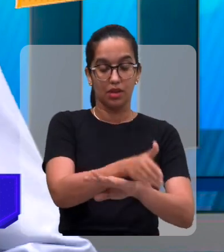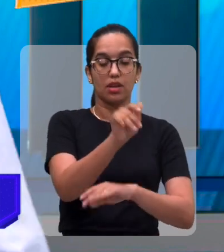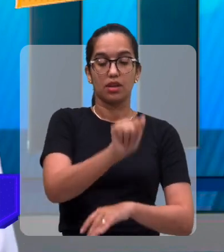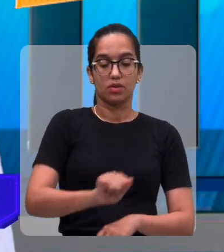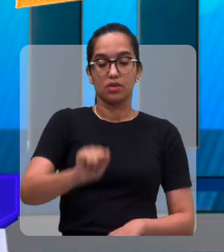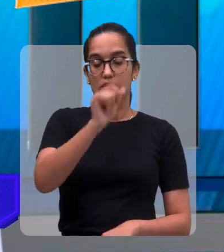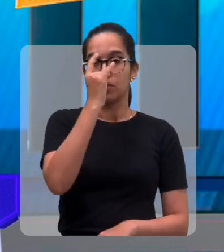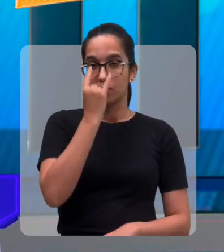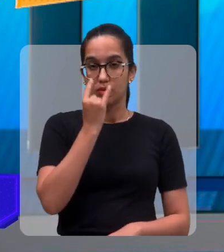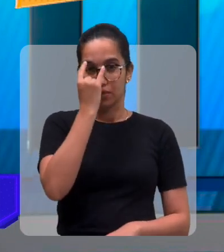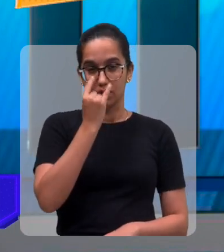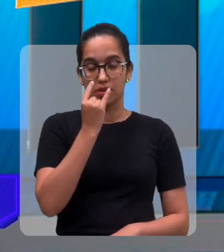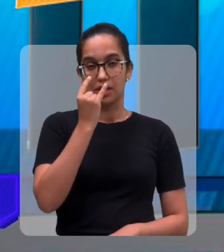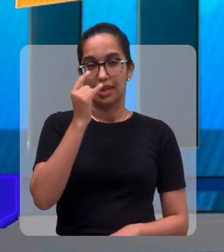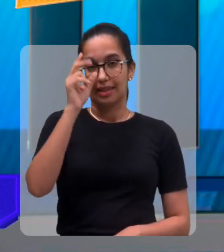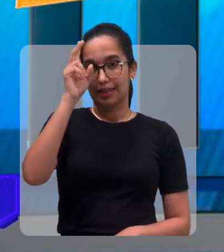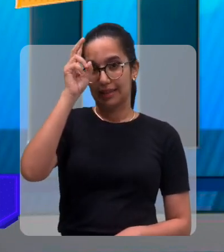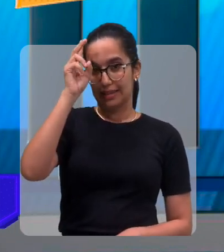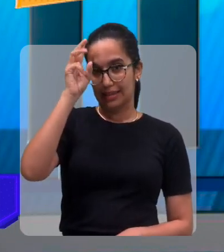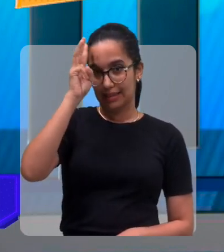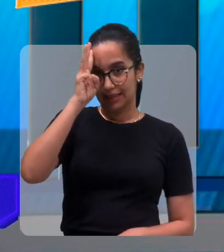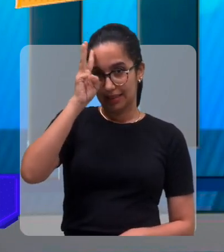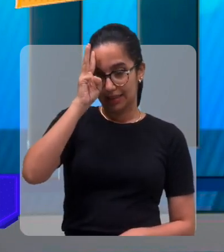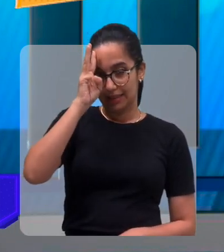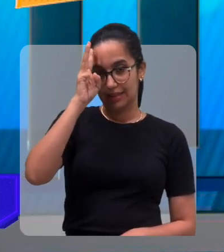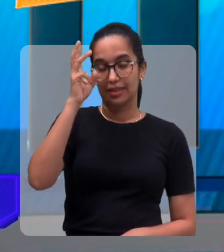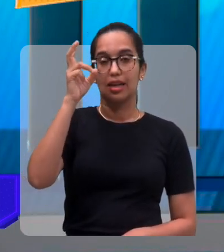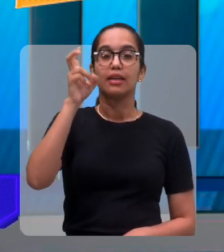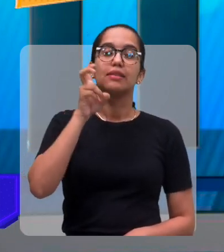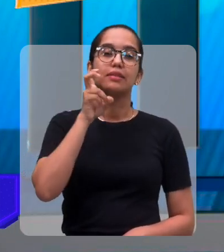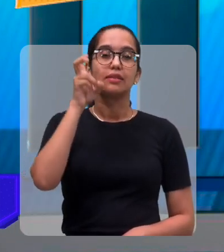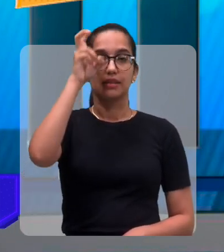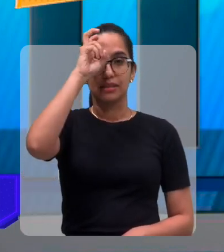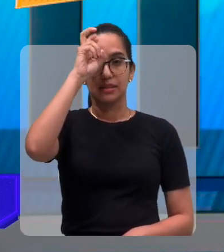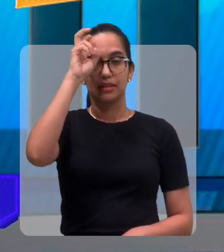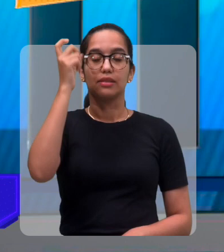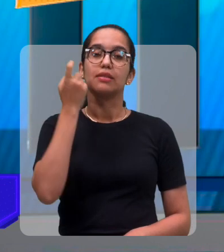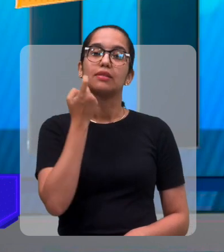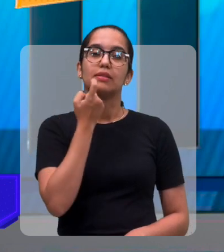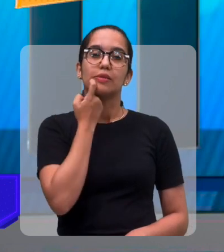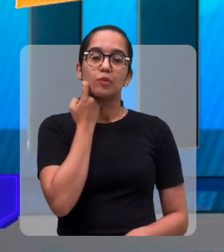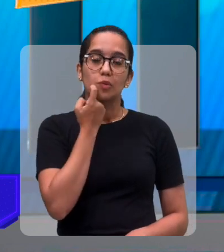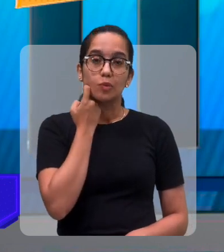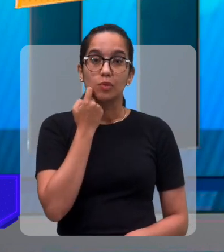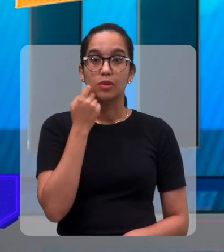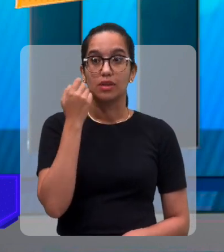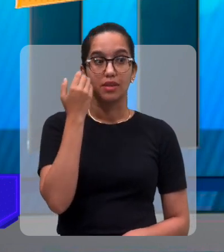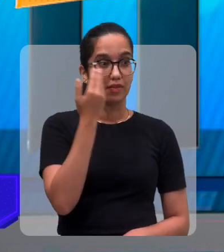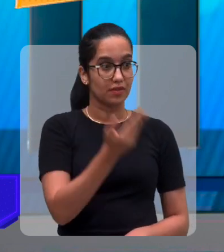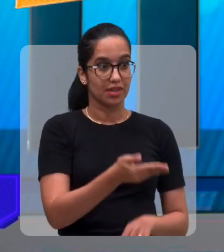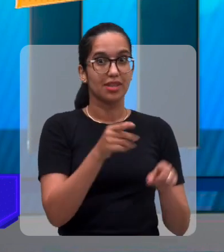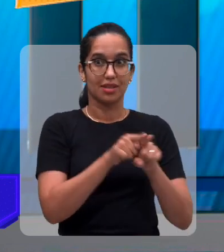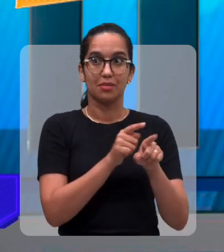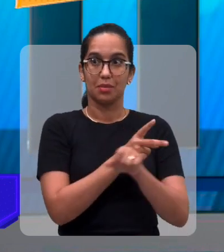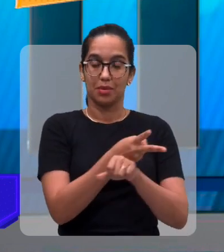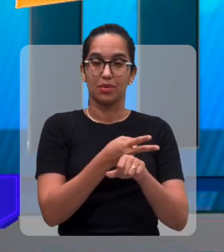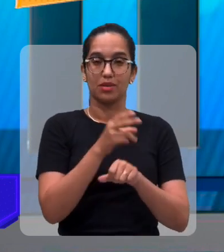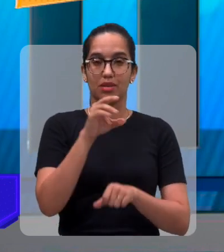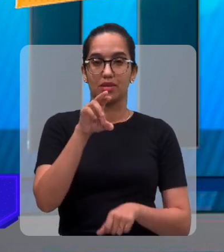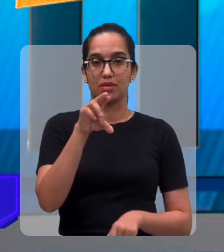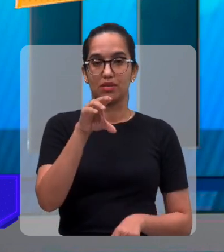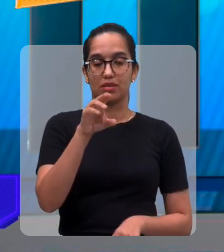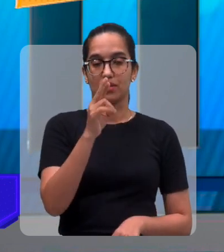estou lá na terça, na quinta e na sexta o dia todo, você também, Chico Costa, a pode ser procurado para isso aí. Tudo bem.